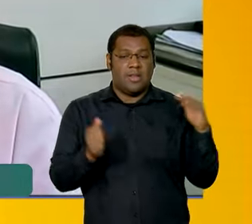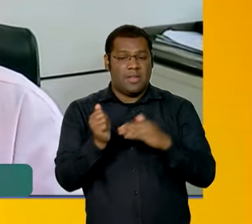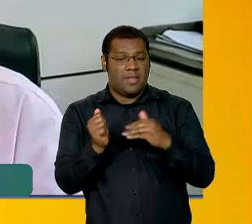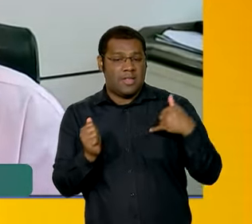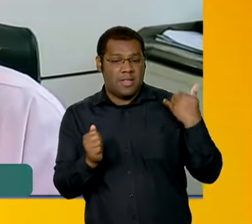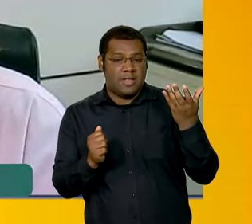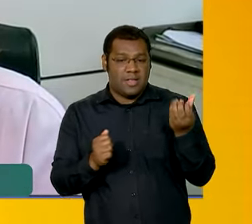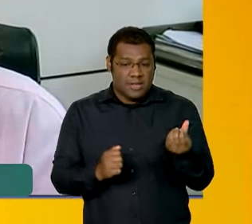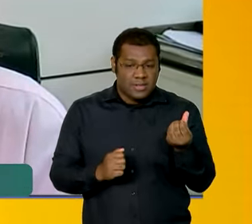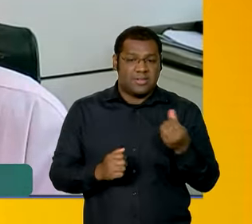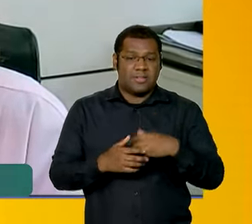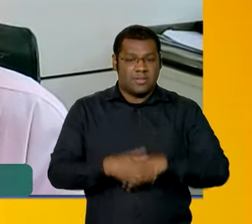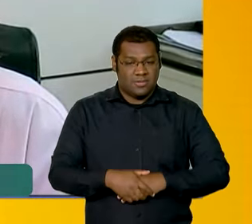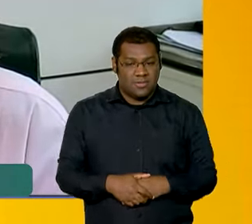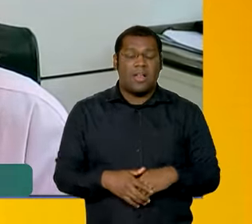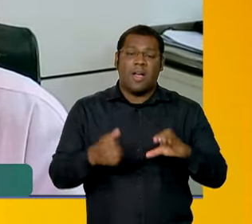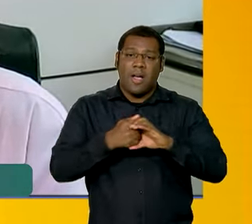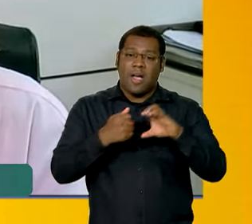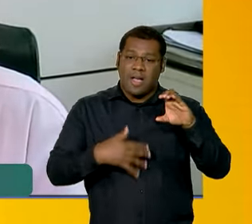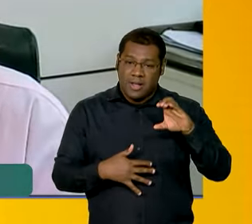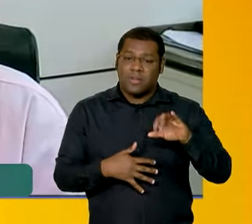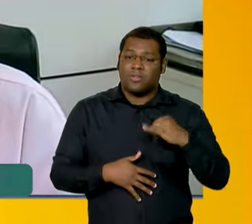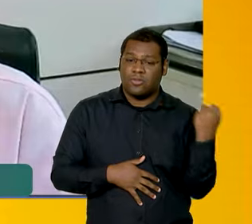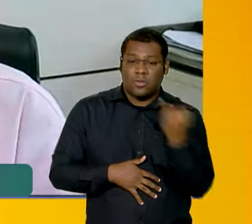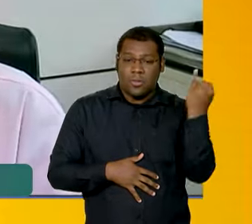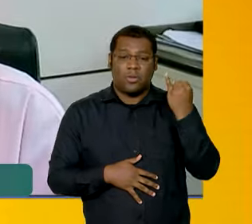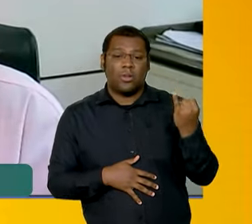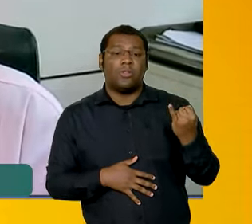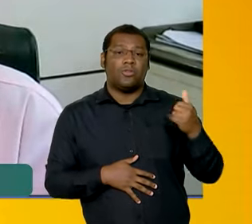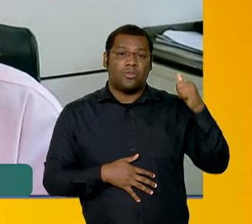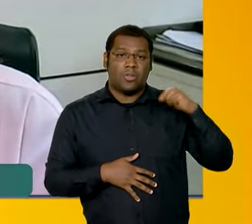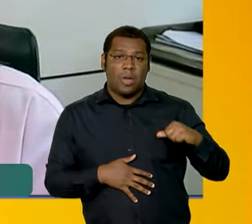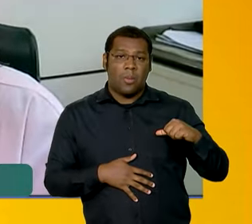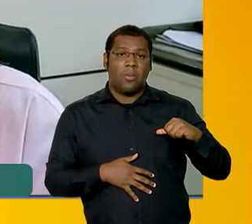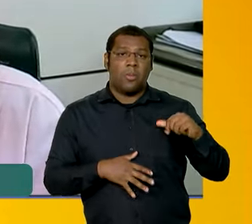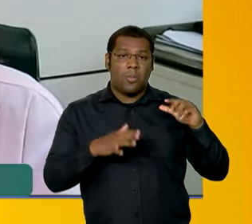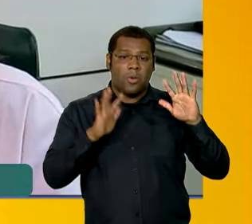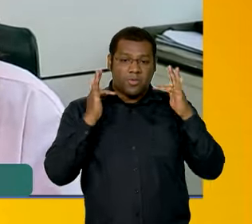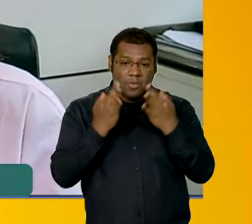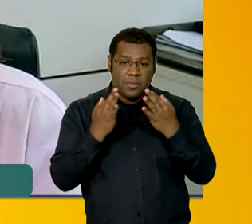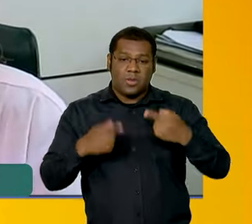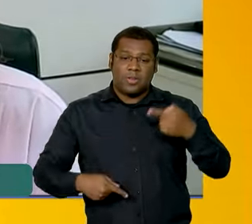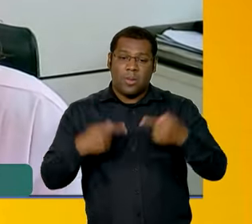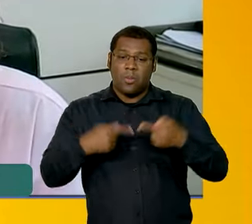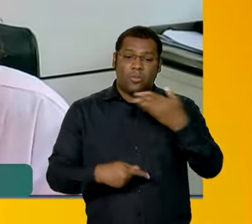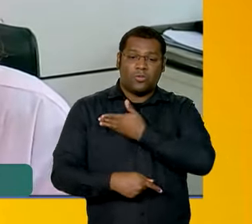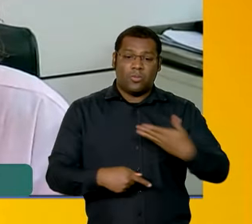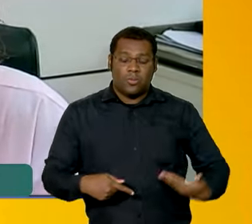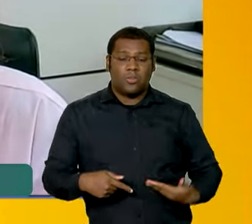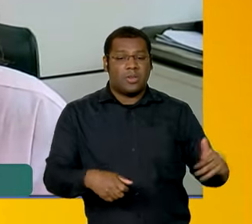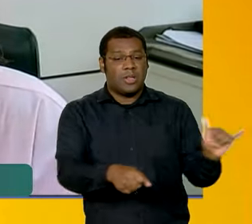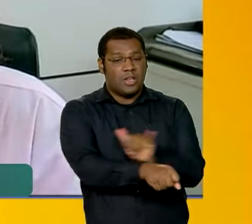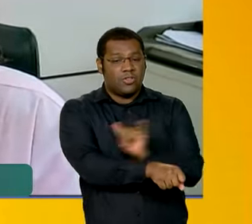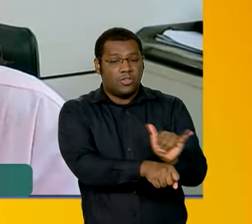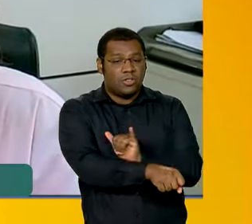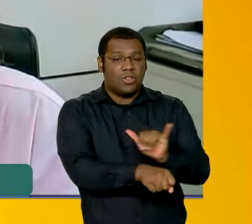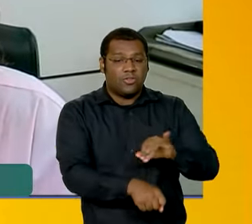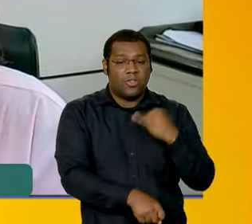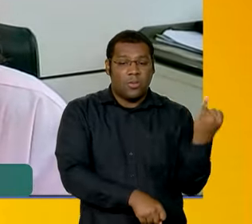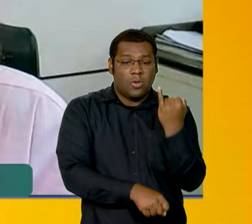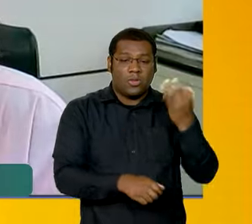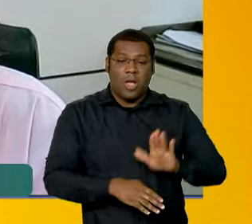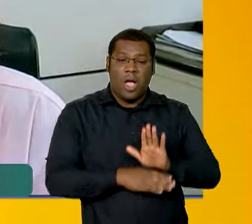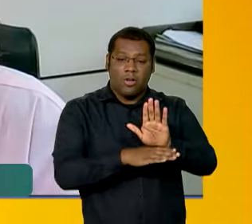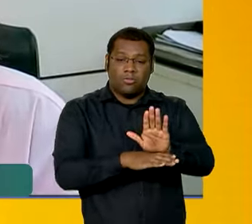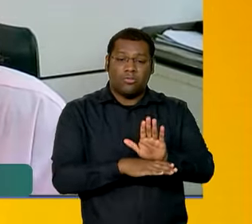Tudo isso reforça essa característica importante do Bolsa como uma política pública, um instrumento muito importante para a gente romper a